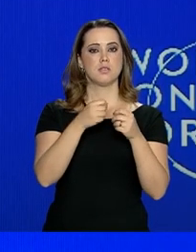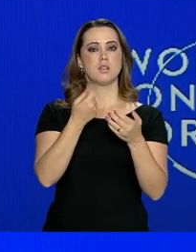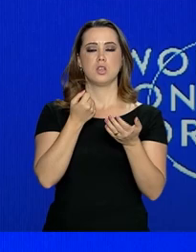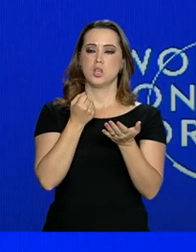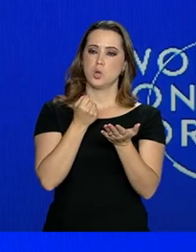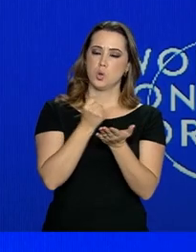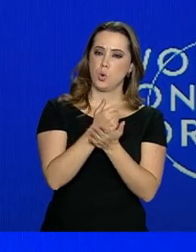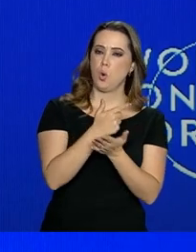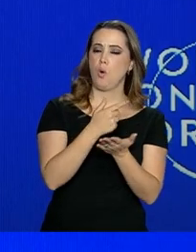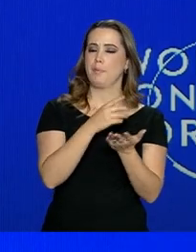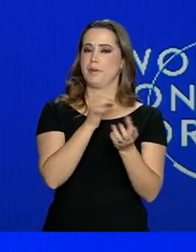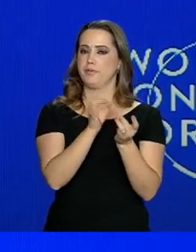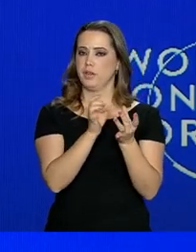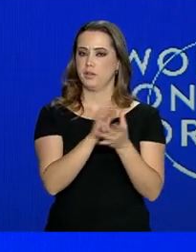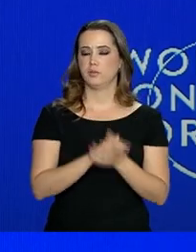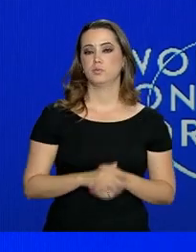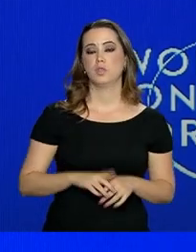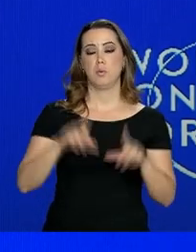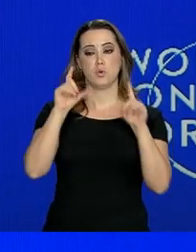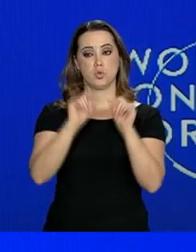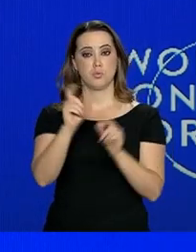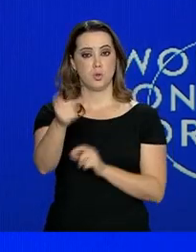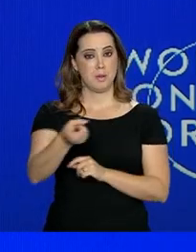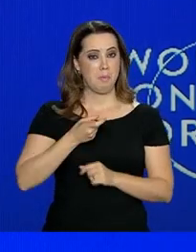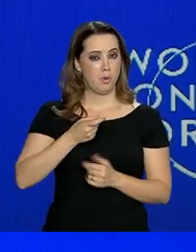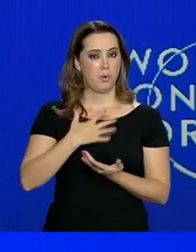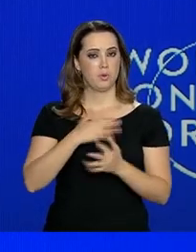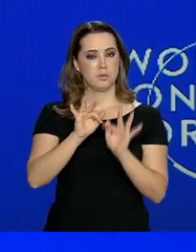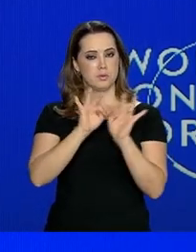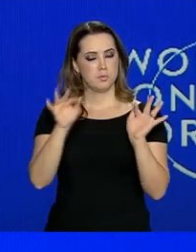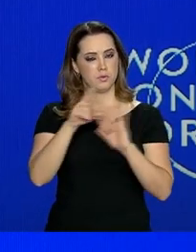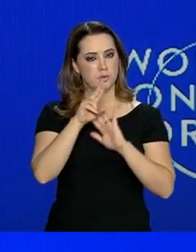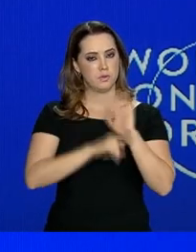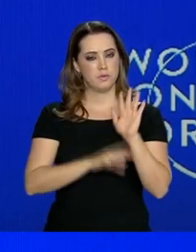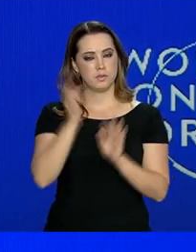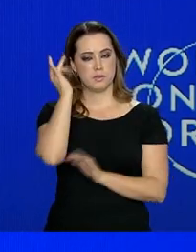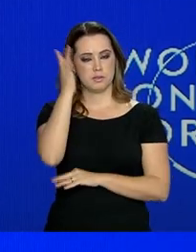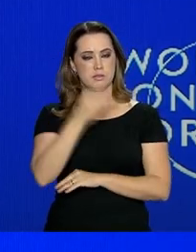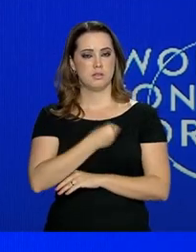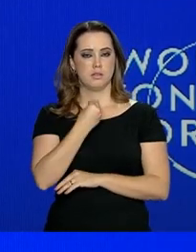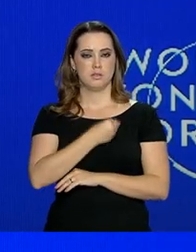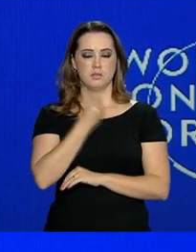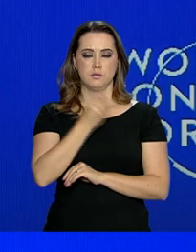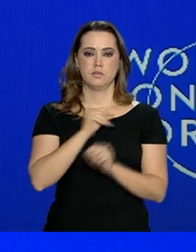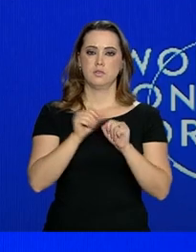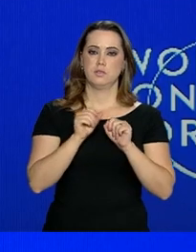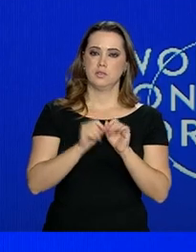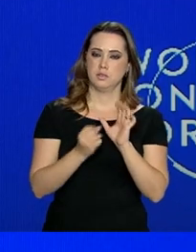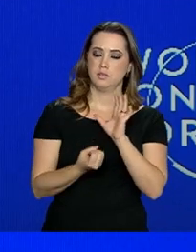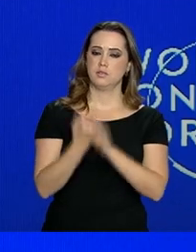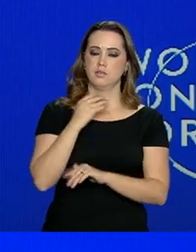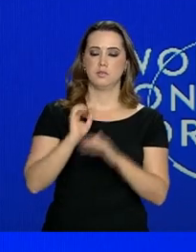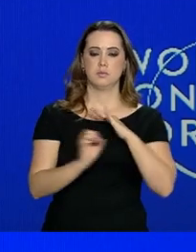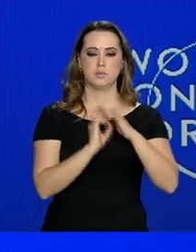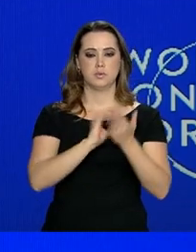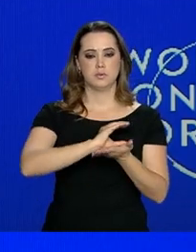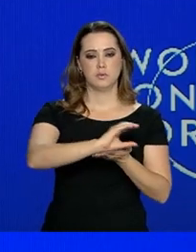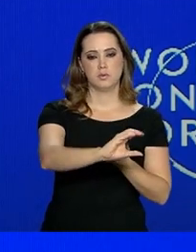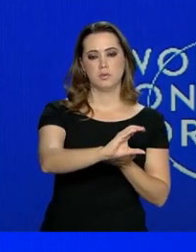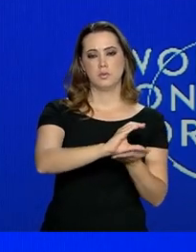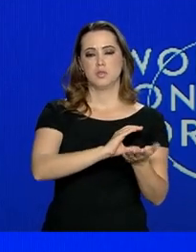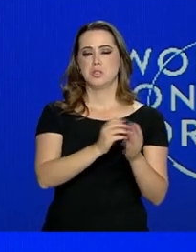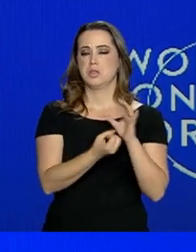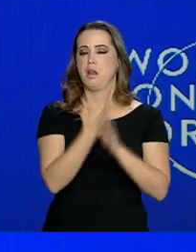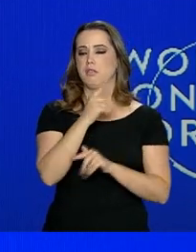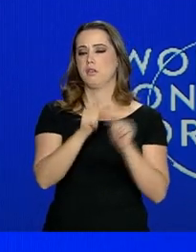simplificar as normas, facilitando a vida de quem deseja produzir e empreender, investir e